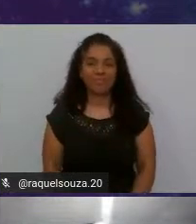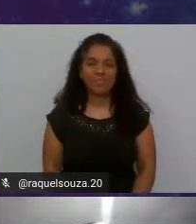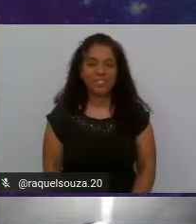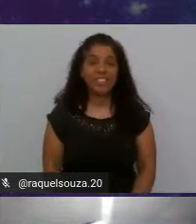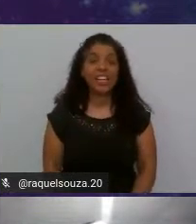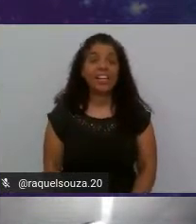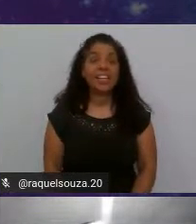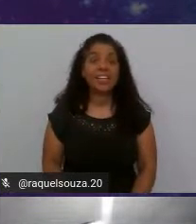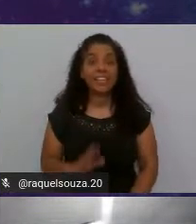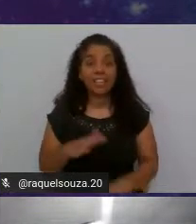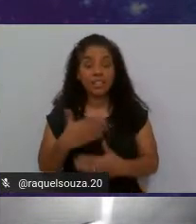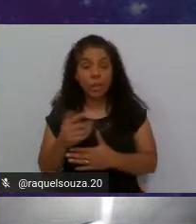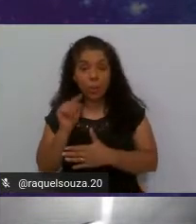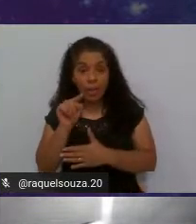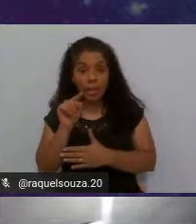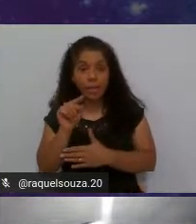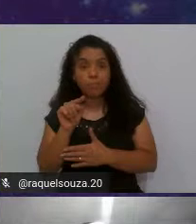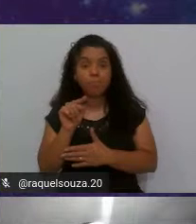aqui você